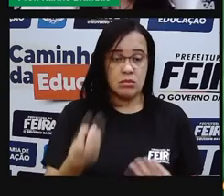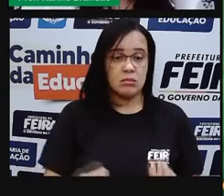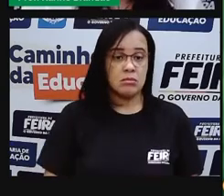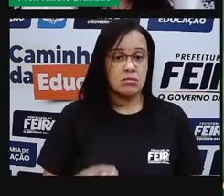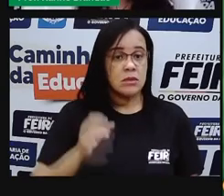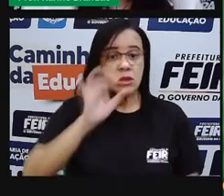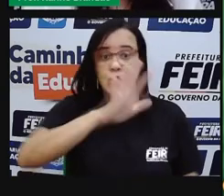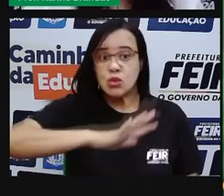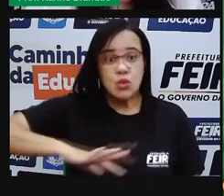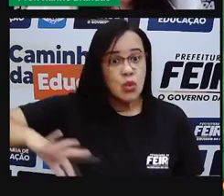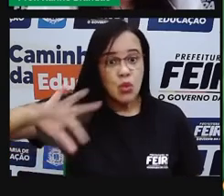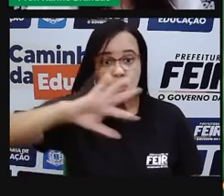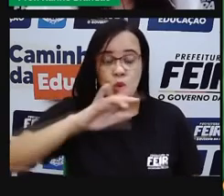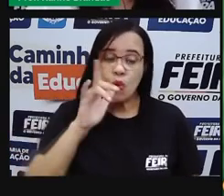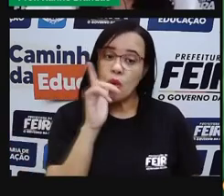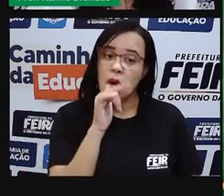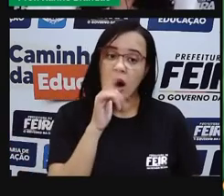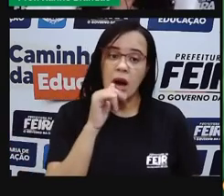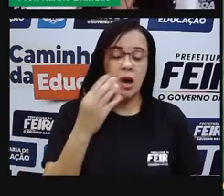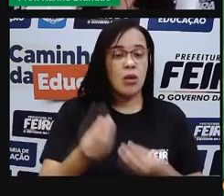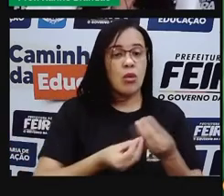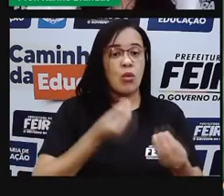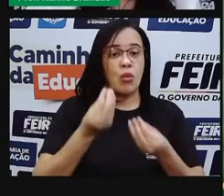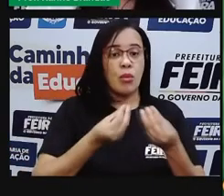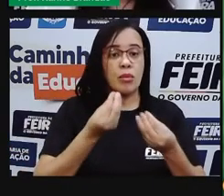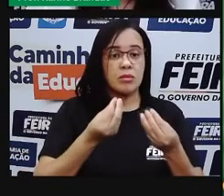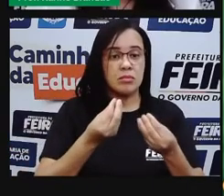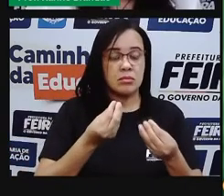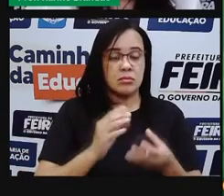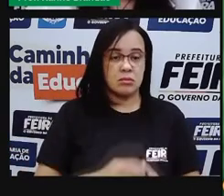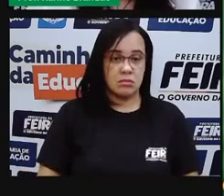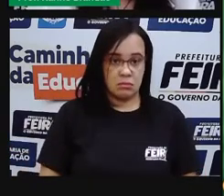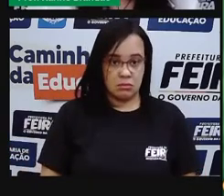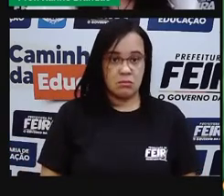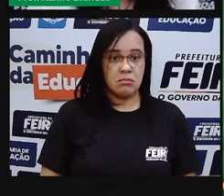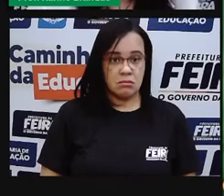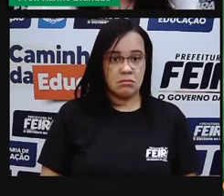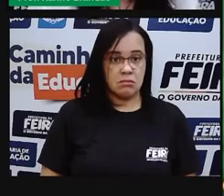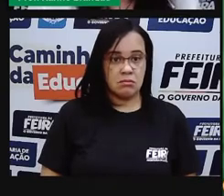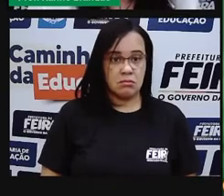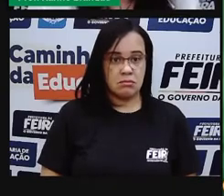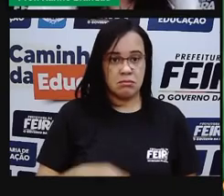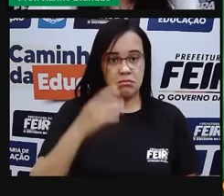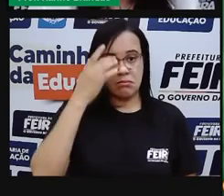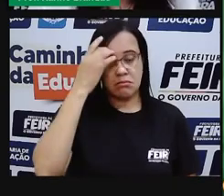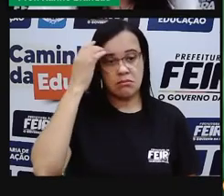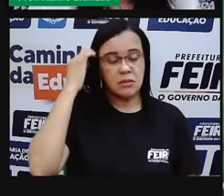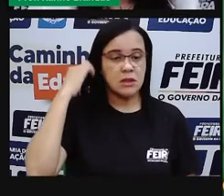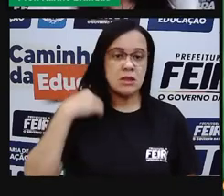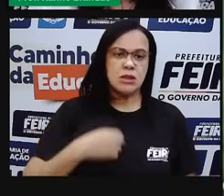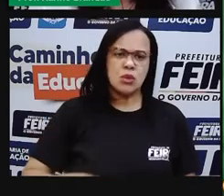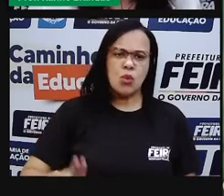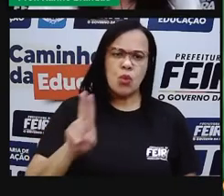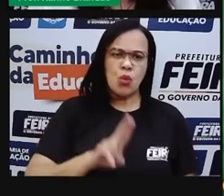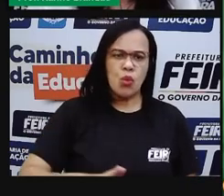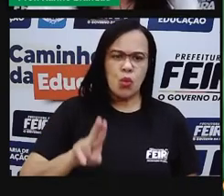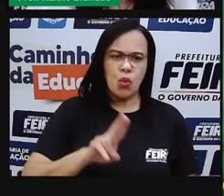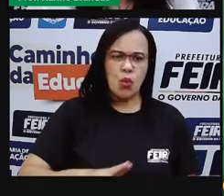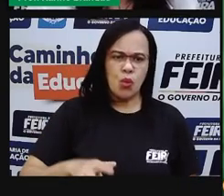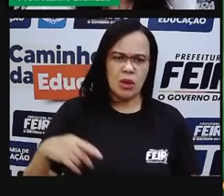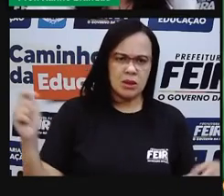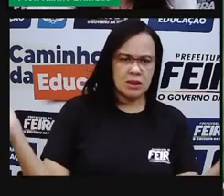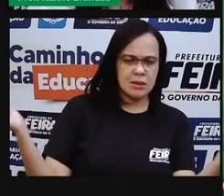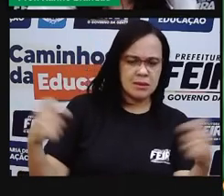toda essa água vai estar aqui, rápido para nós podermos utilizar? É uma água